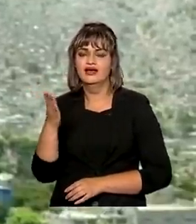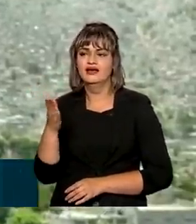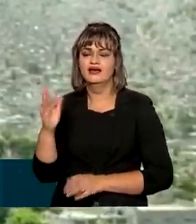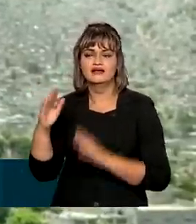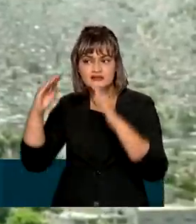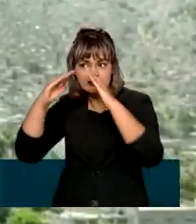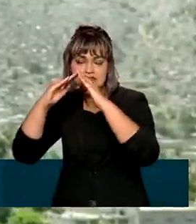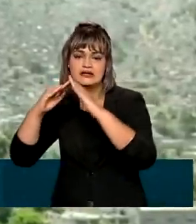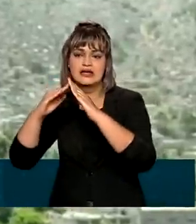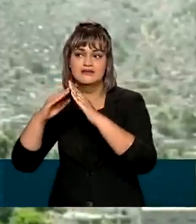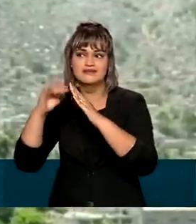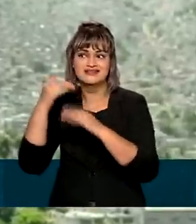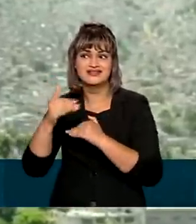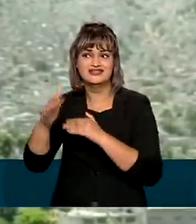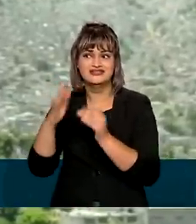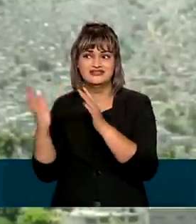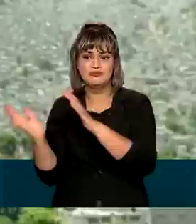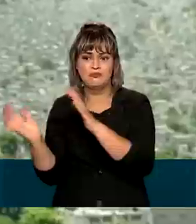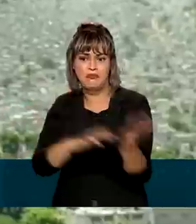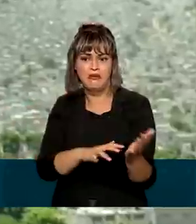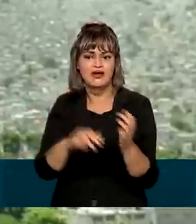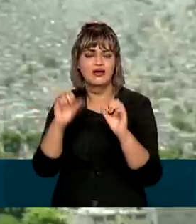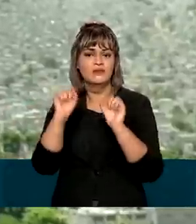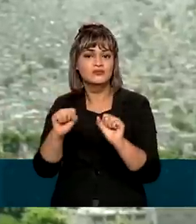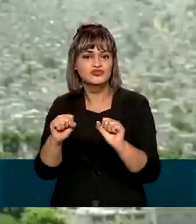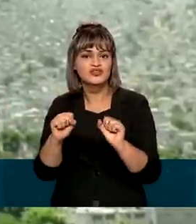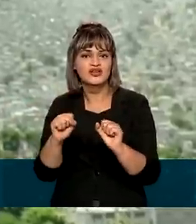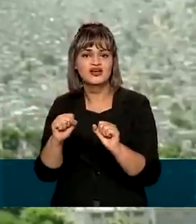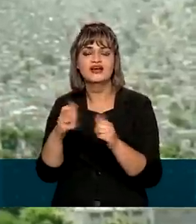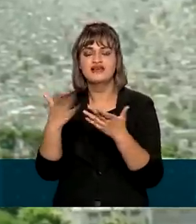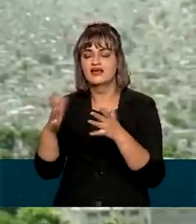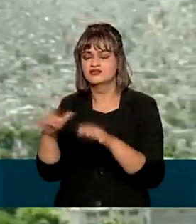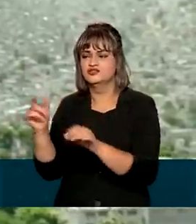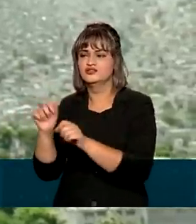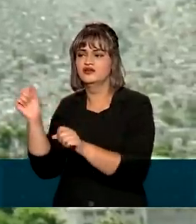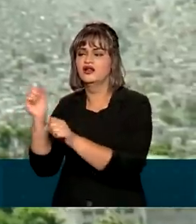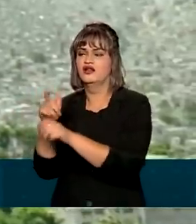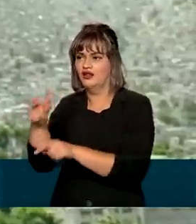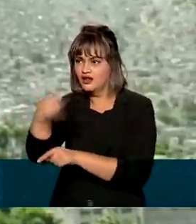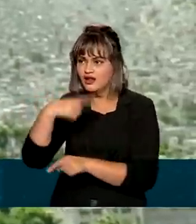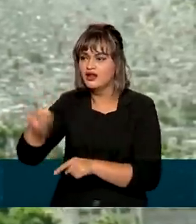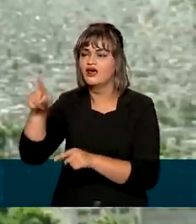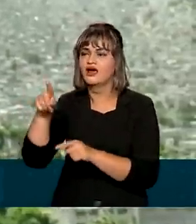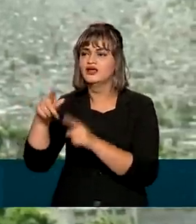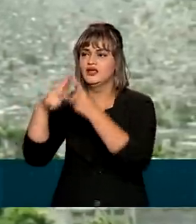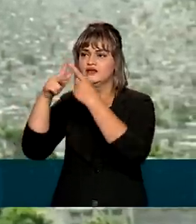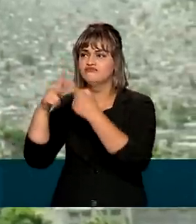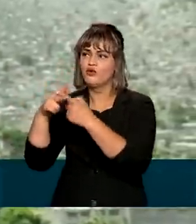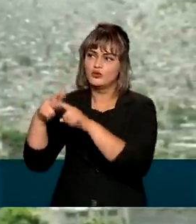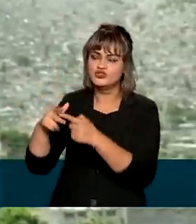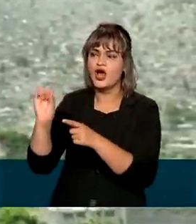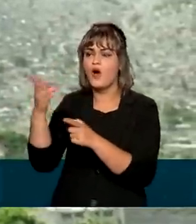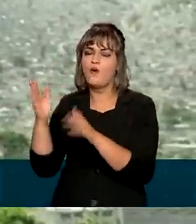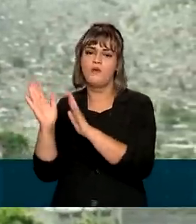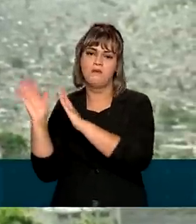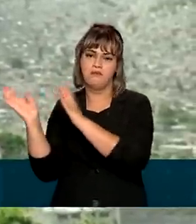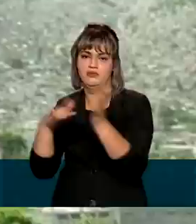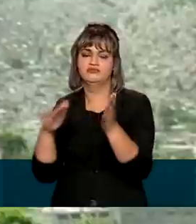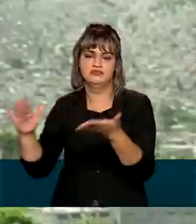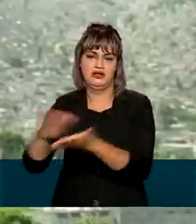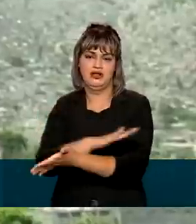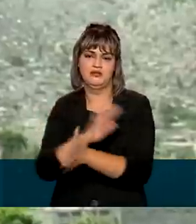a gente sabia que as estruturas poderiam cair e prontamente nós íamos lá e fazíamos, quando solicitados, a remoção